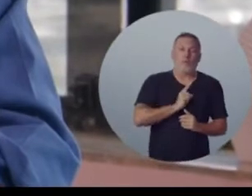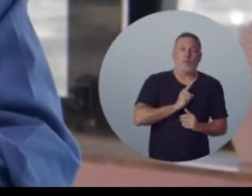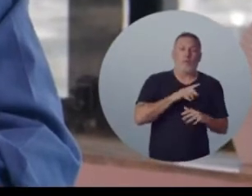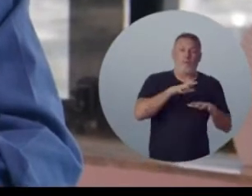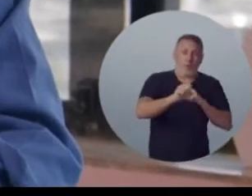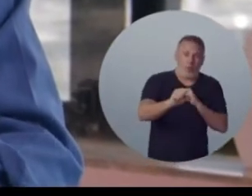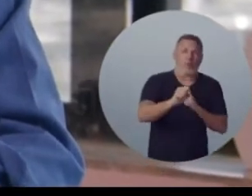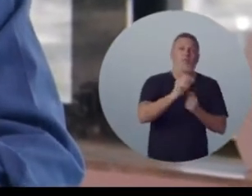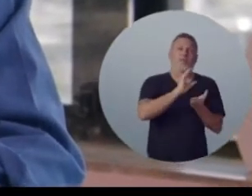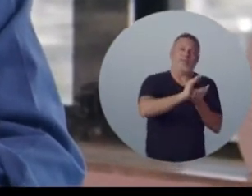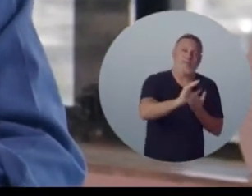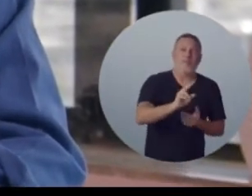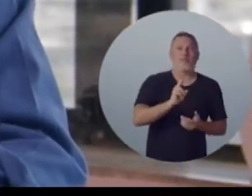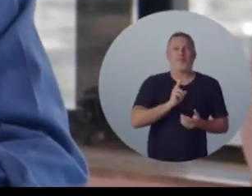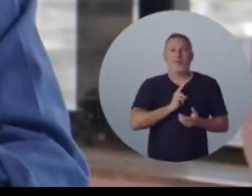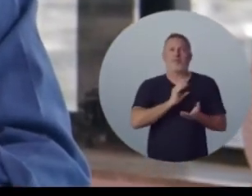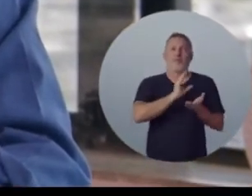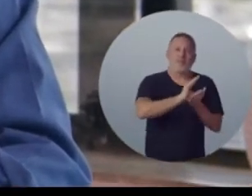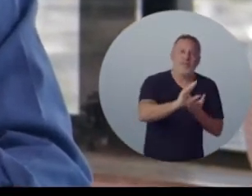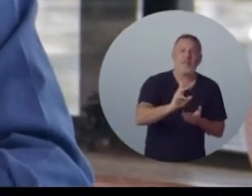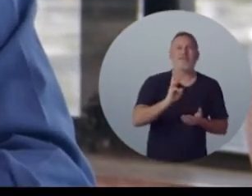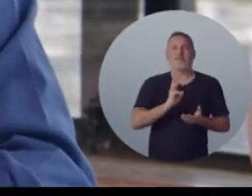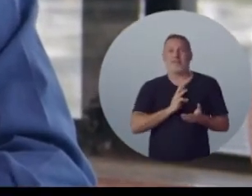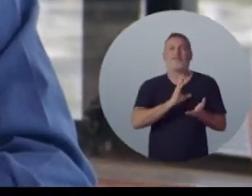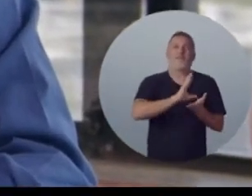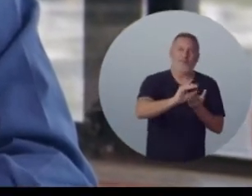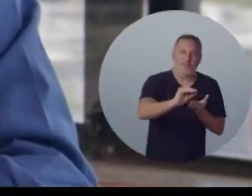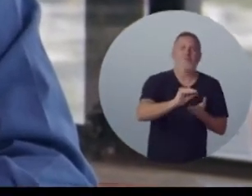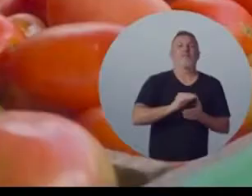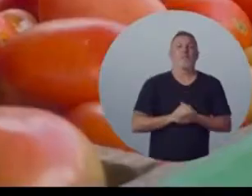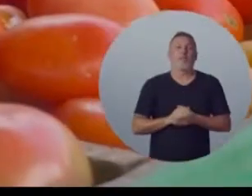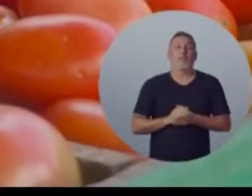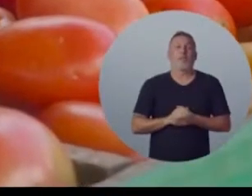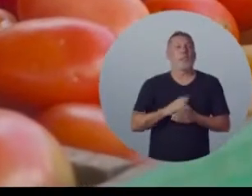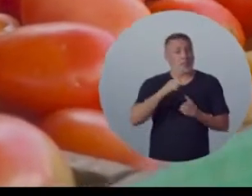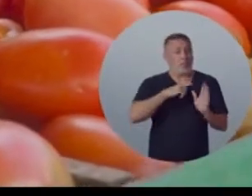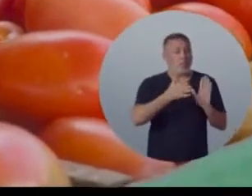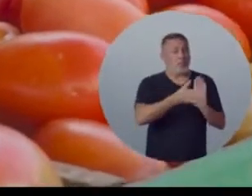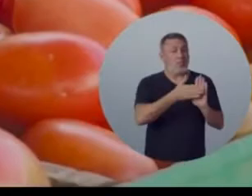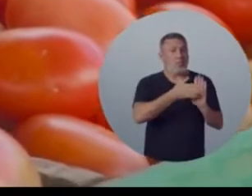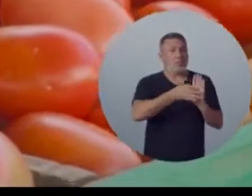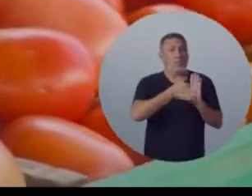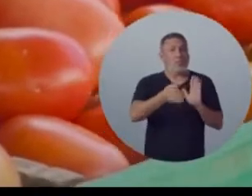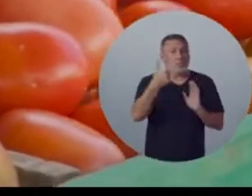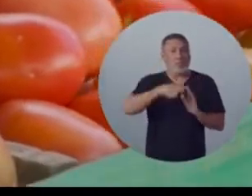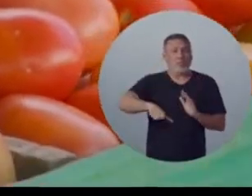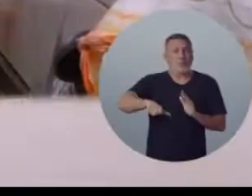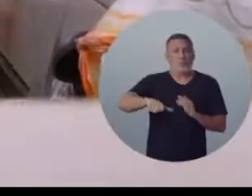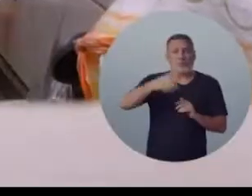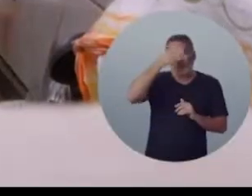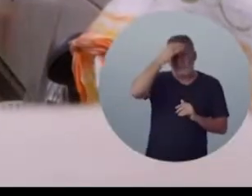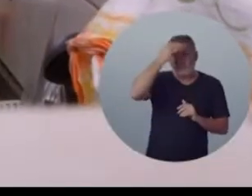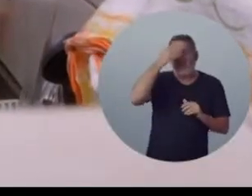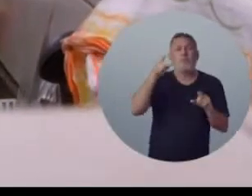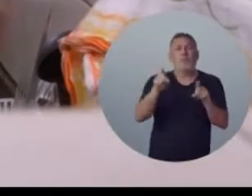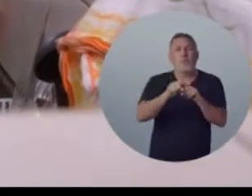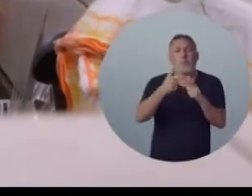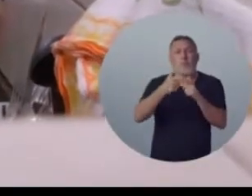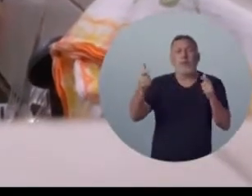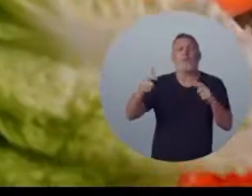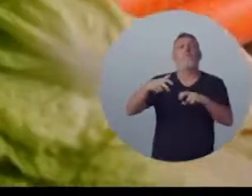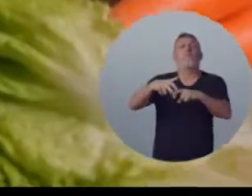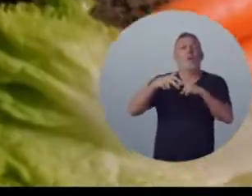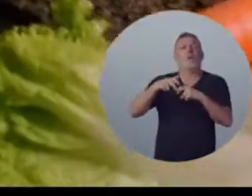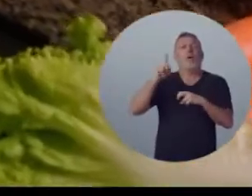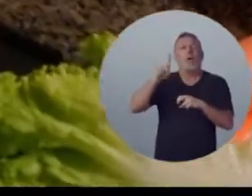reais por cada série do ensino médio em que forem aprovados. E tem mais proposta de Casa Grande, dessa vez